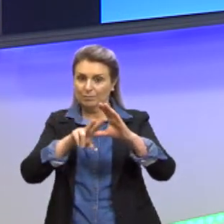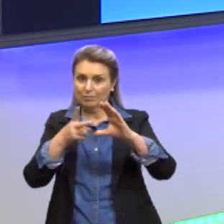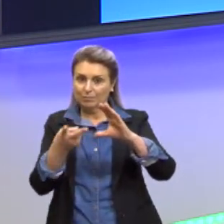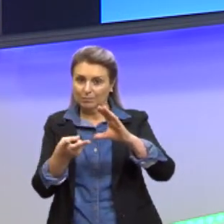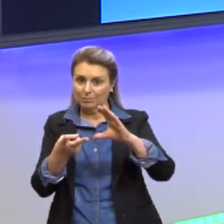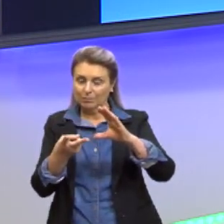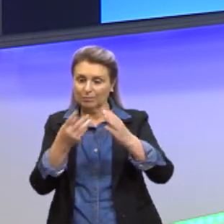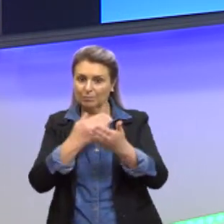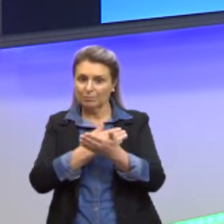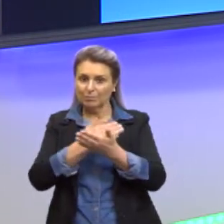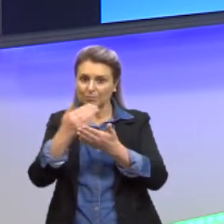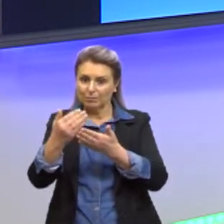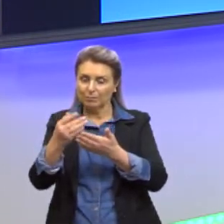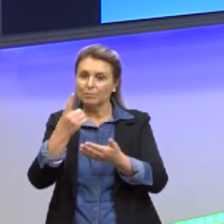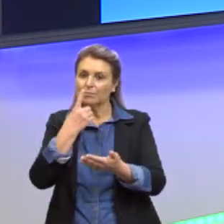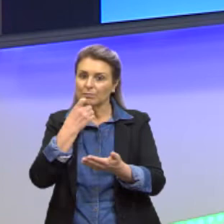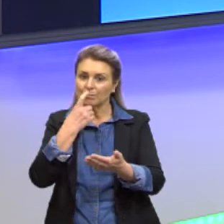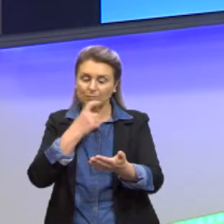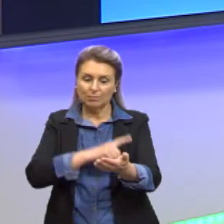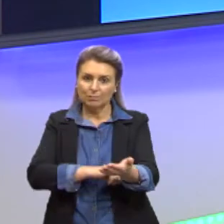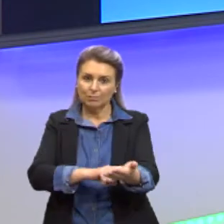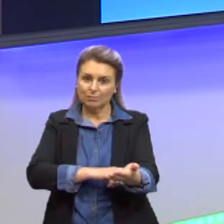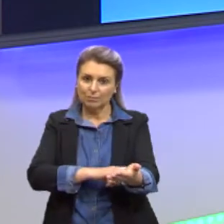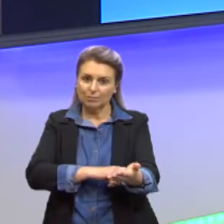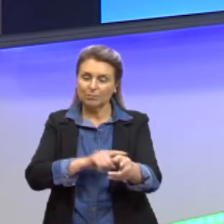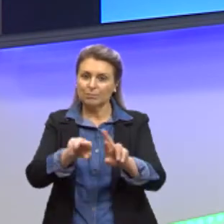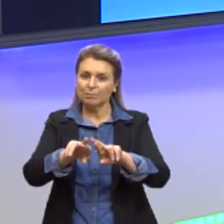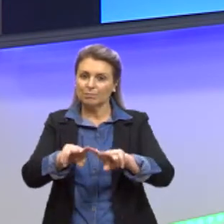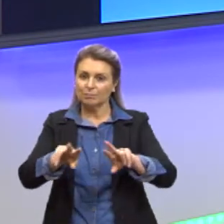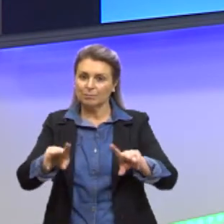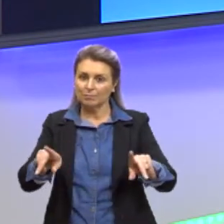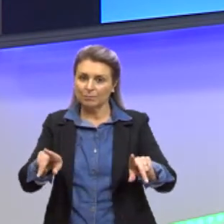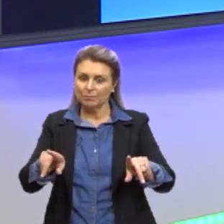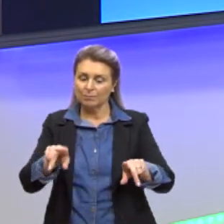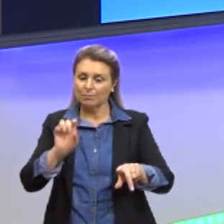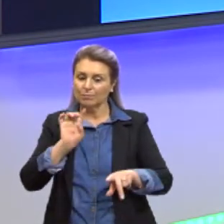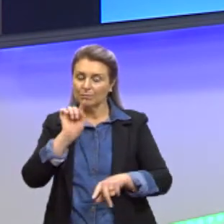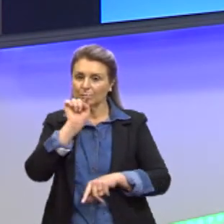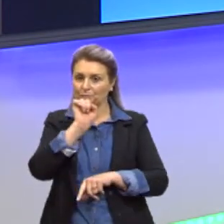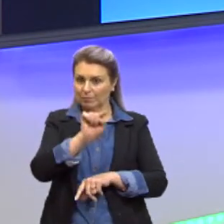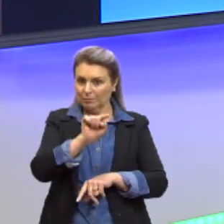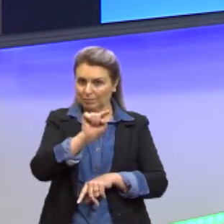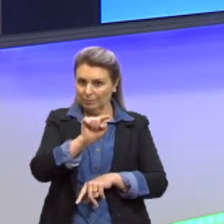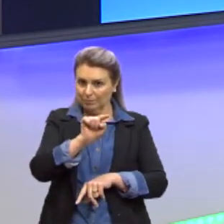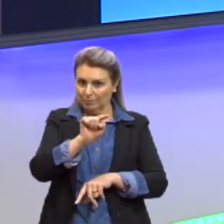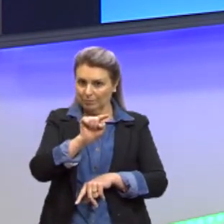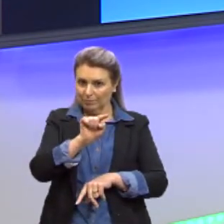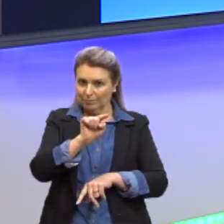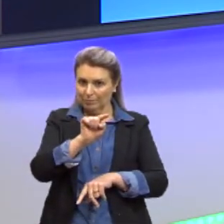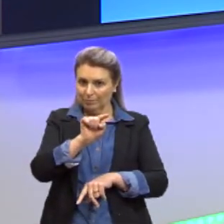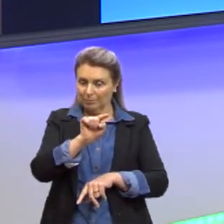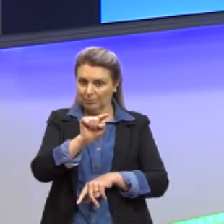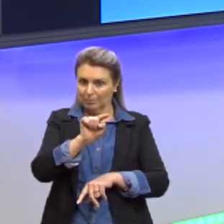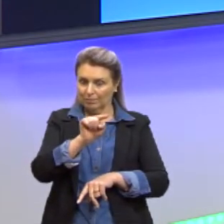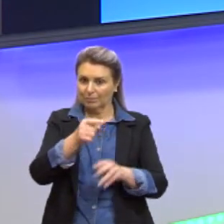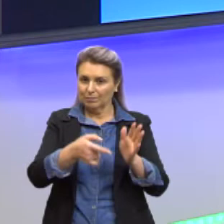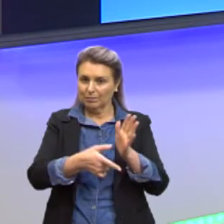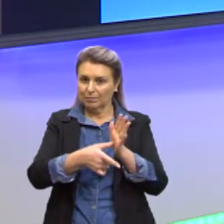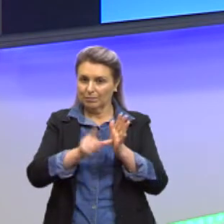origem às células do sangue, ela vai se diferenciar, mas só naquelas ali, previamente